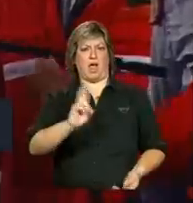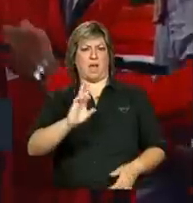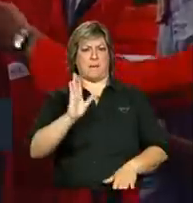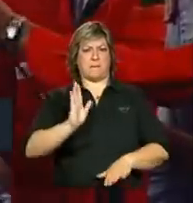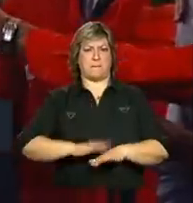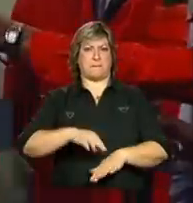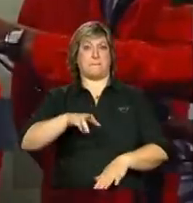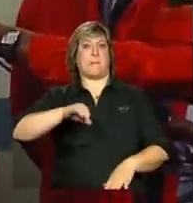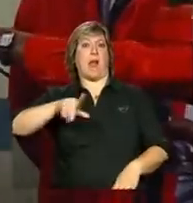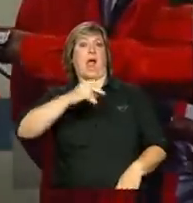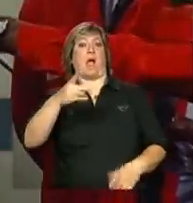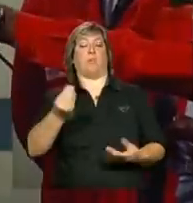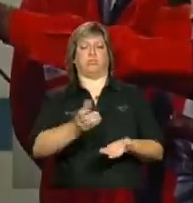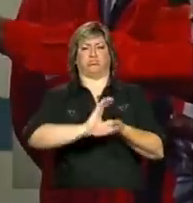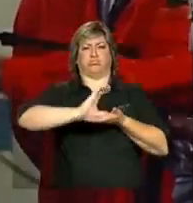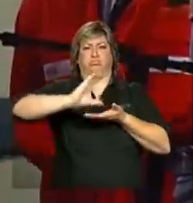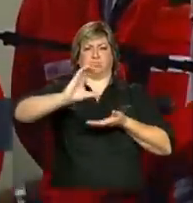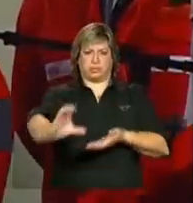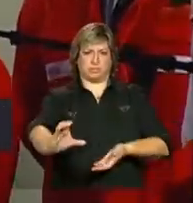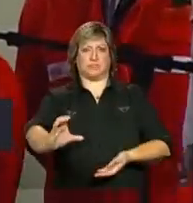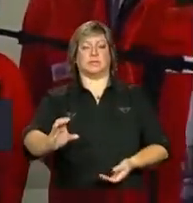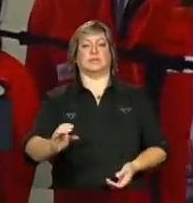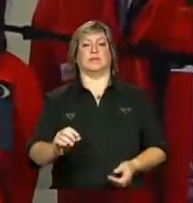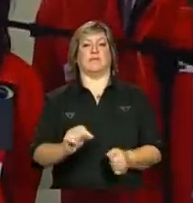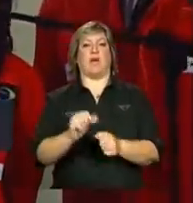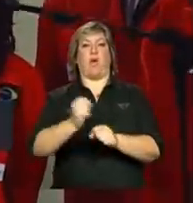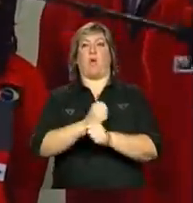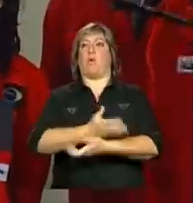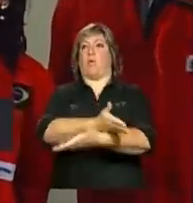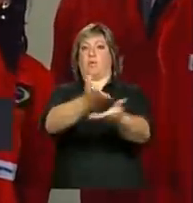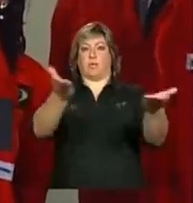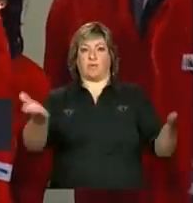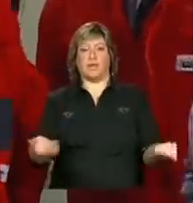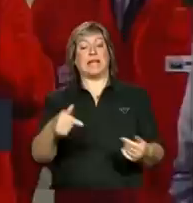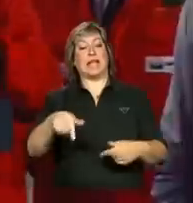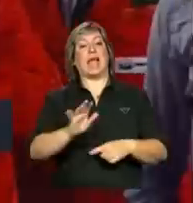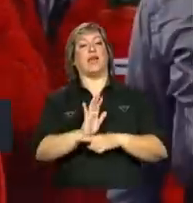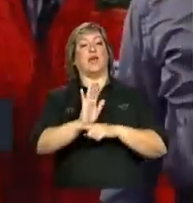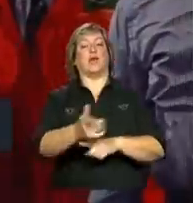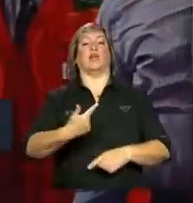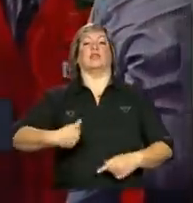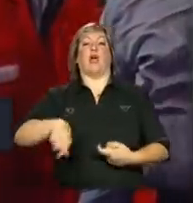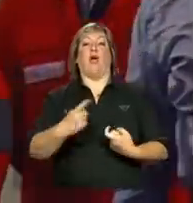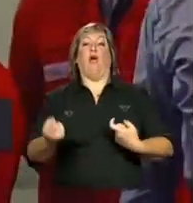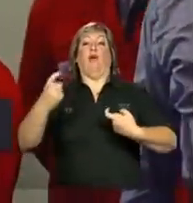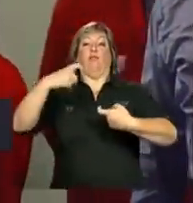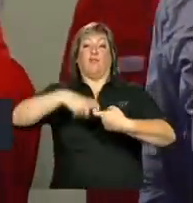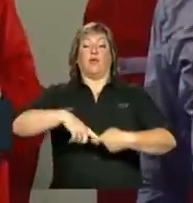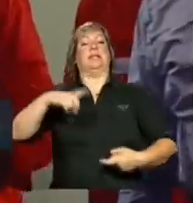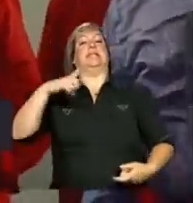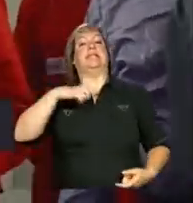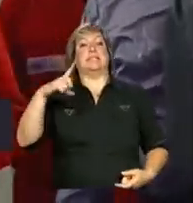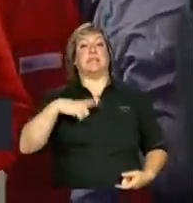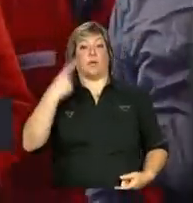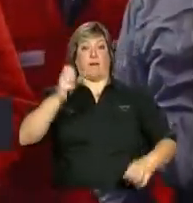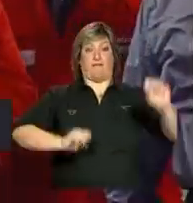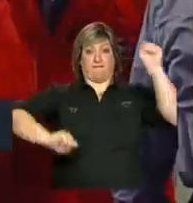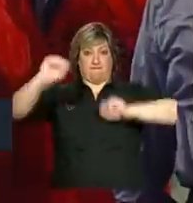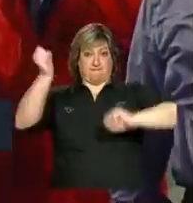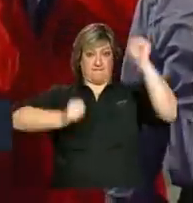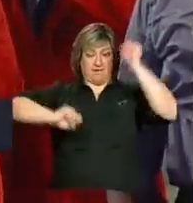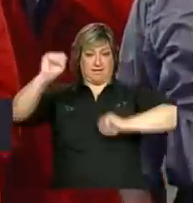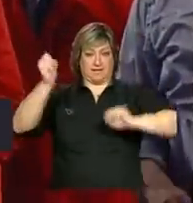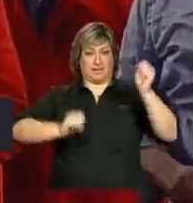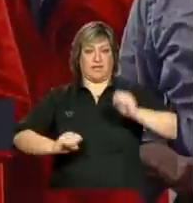Esses milhões de reais vão servir para nós voltarmos a ter uma indústria